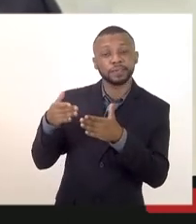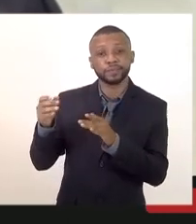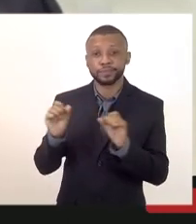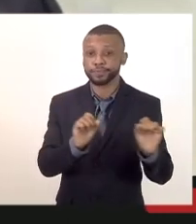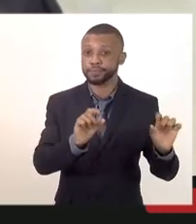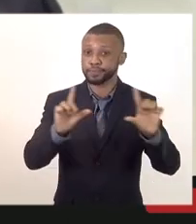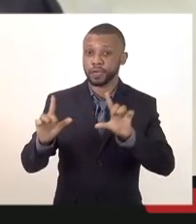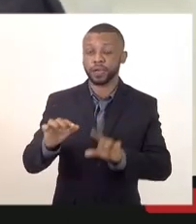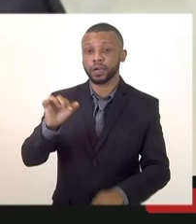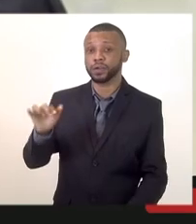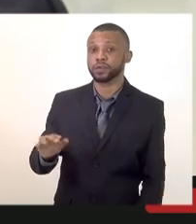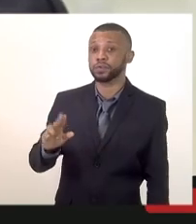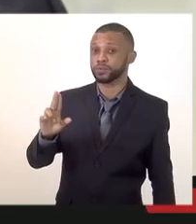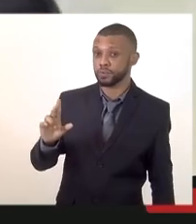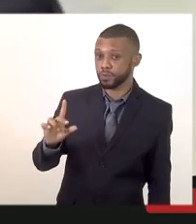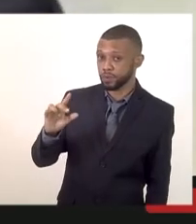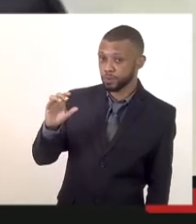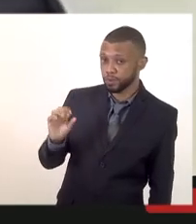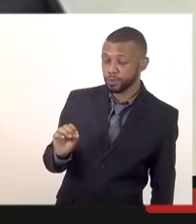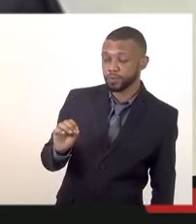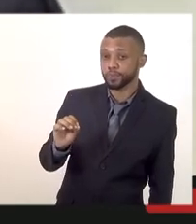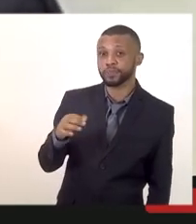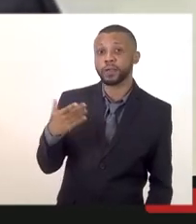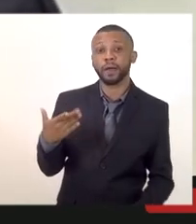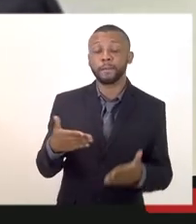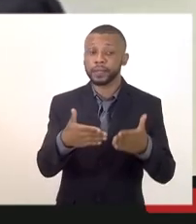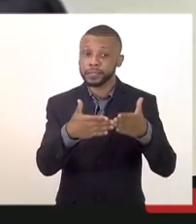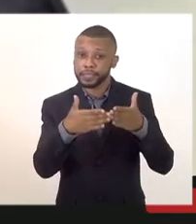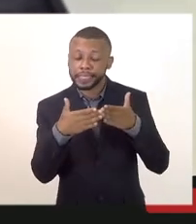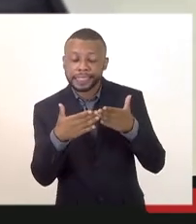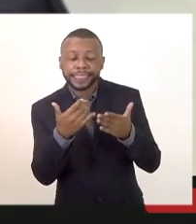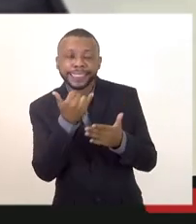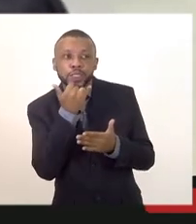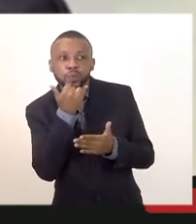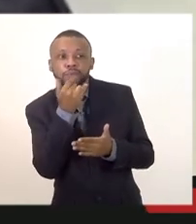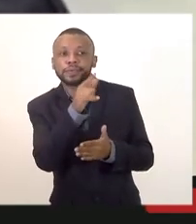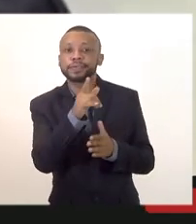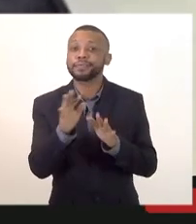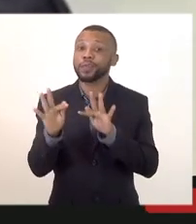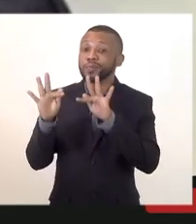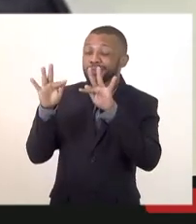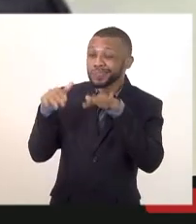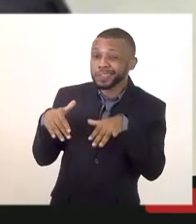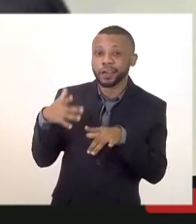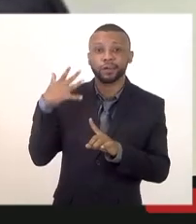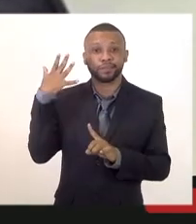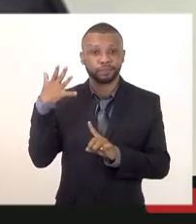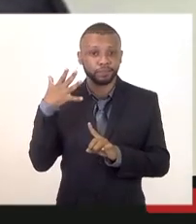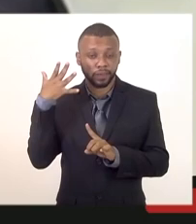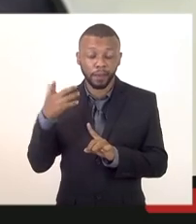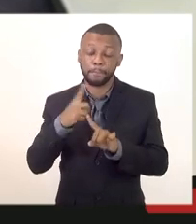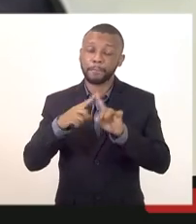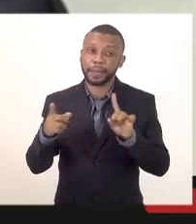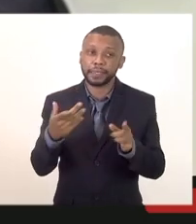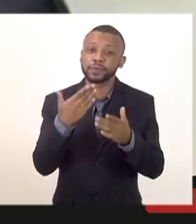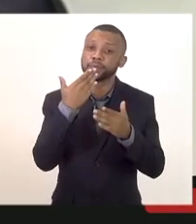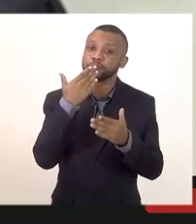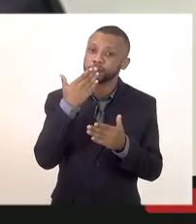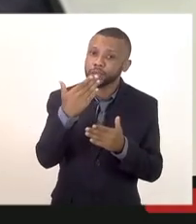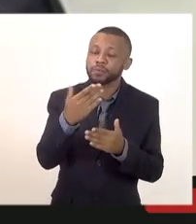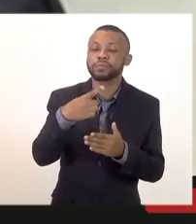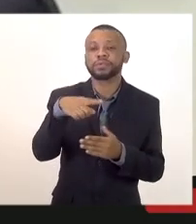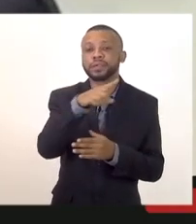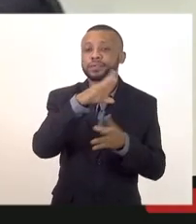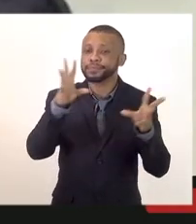o Júlio na sequência para o Plínio pedindo desculpas vocês ficaram para o final mas ser o mais sucinto possível para eu